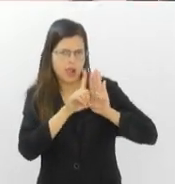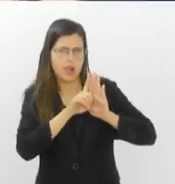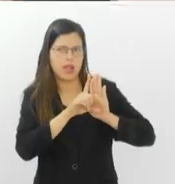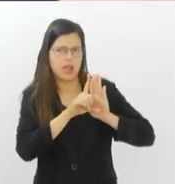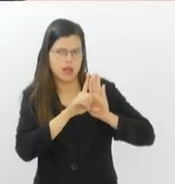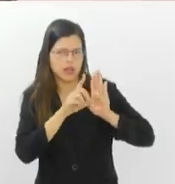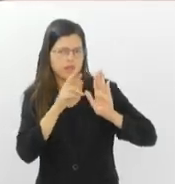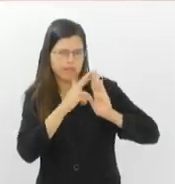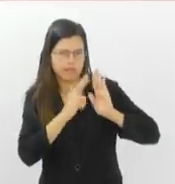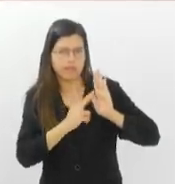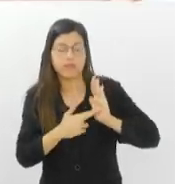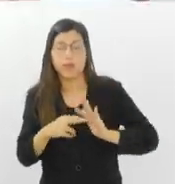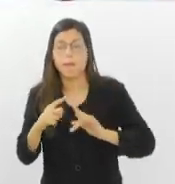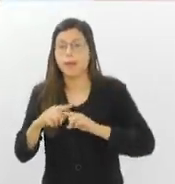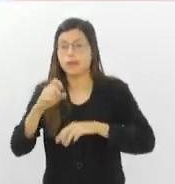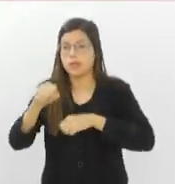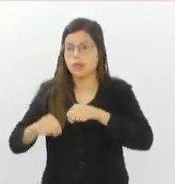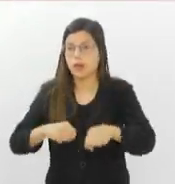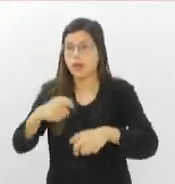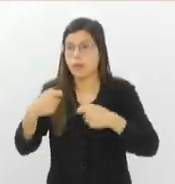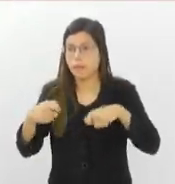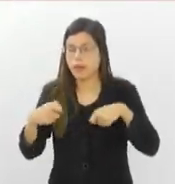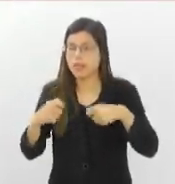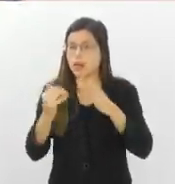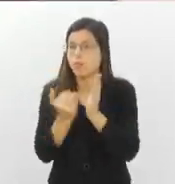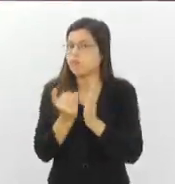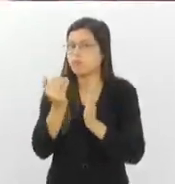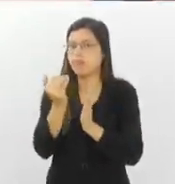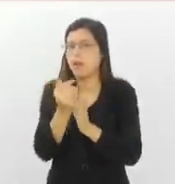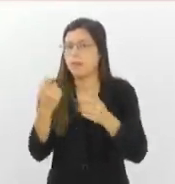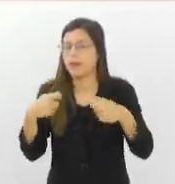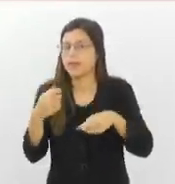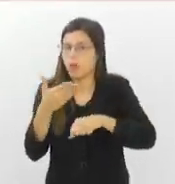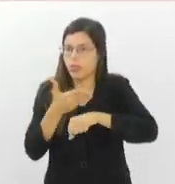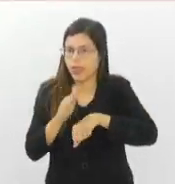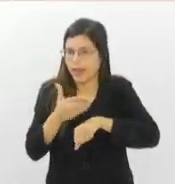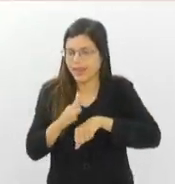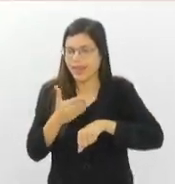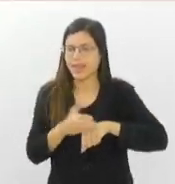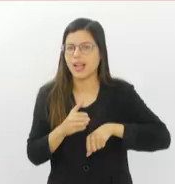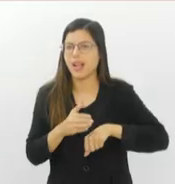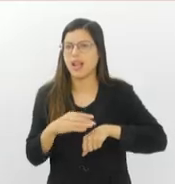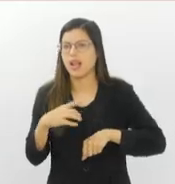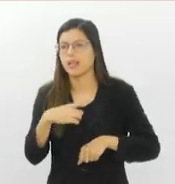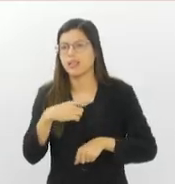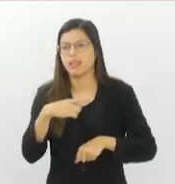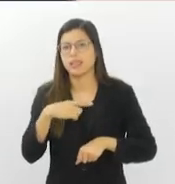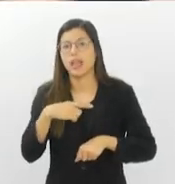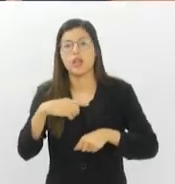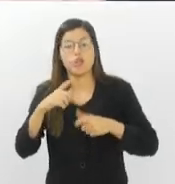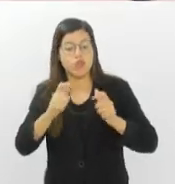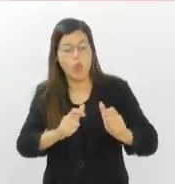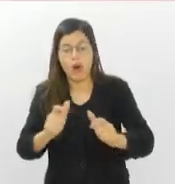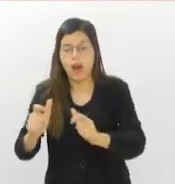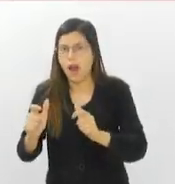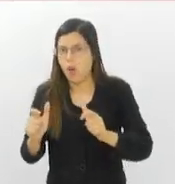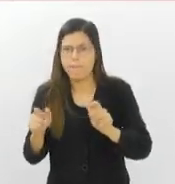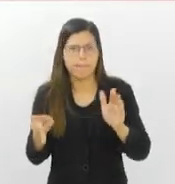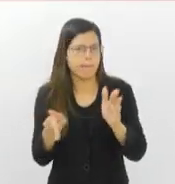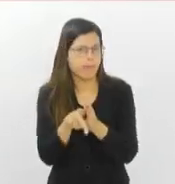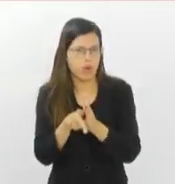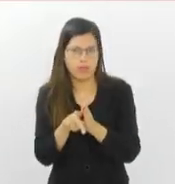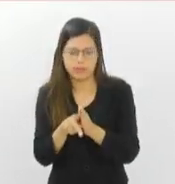que querem e precisam pedalar na velocidade superior, precisam treinar, existem áreas específicas para isso, né?